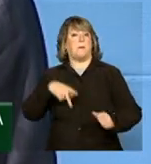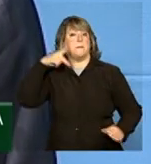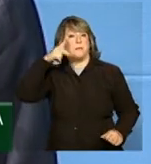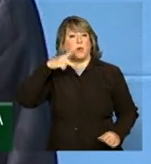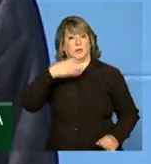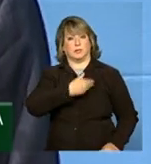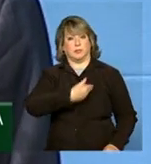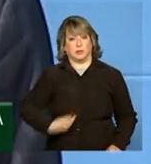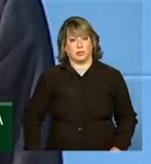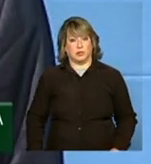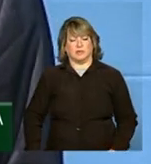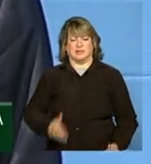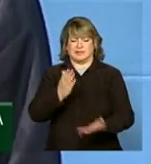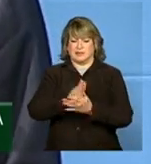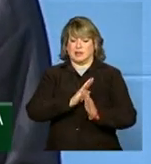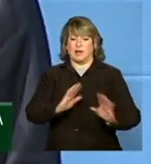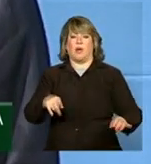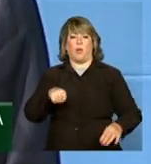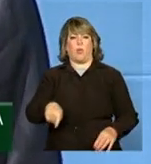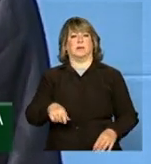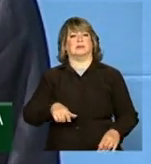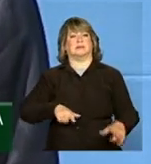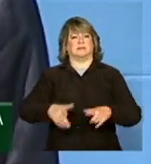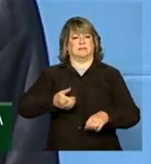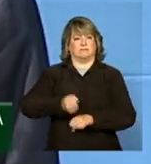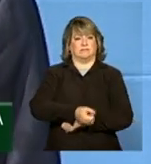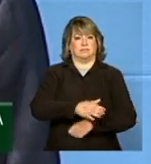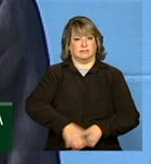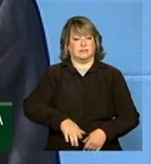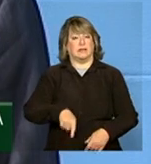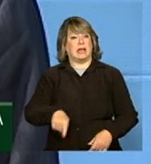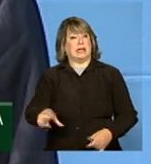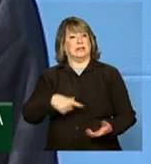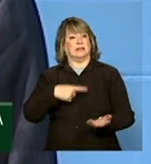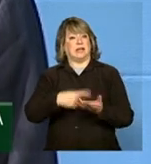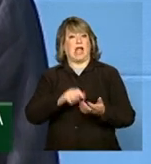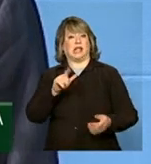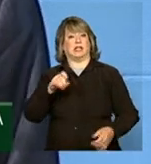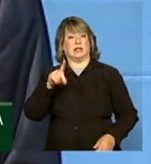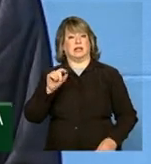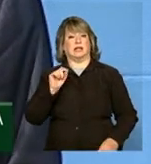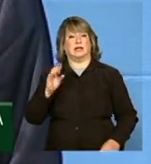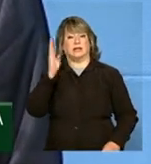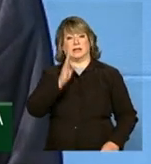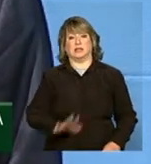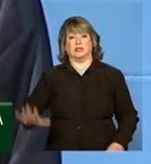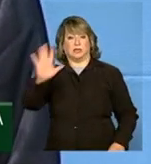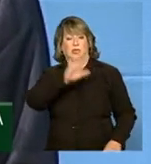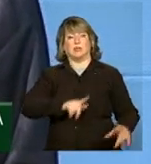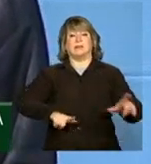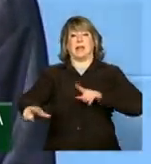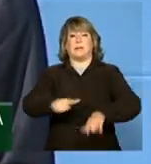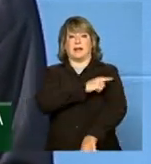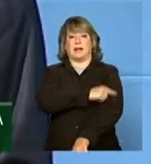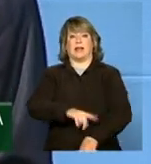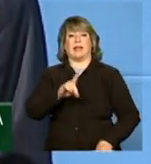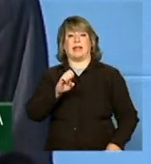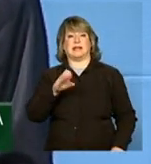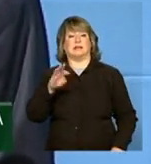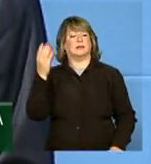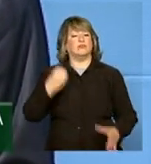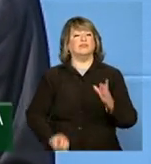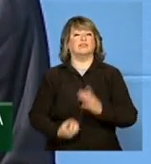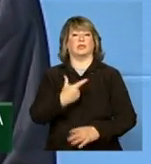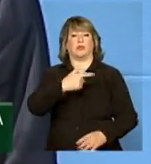de erradicação do trabalho infantil se materializa na Agenda Nacional do Trabalho Decente, lançado em 2006